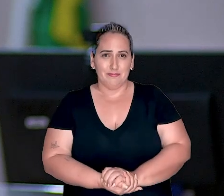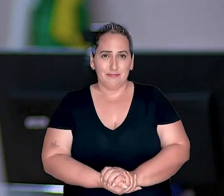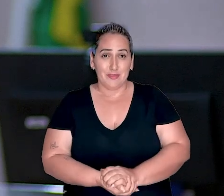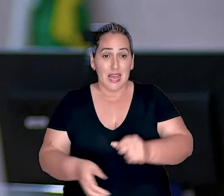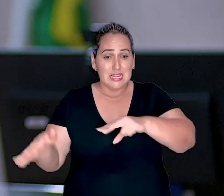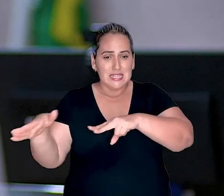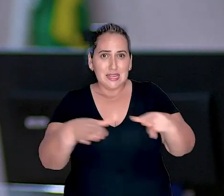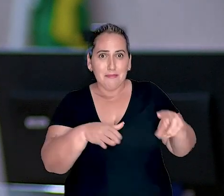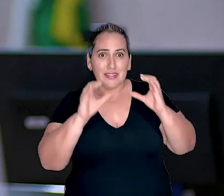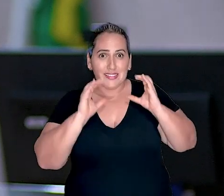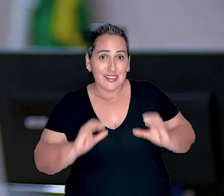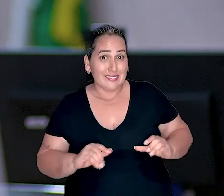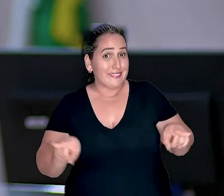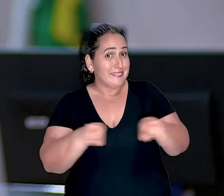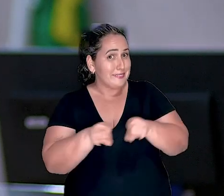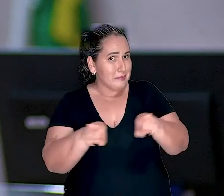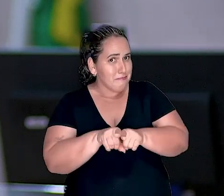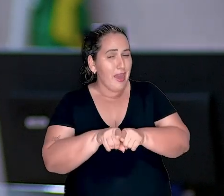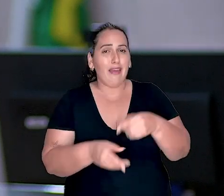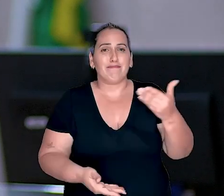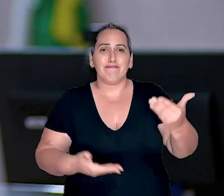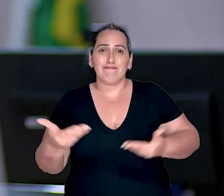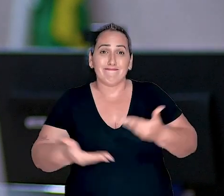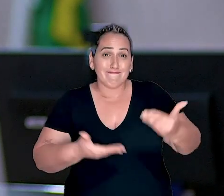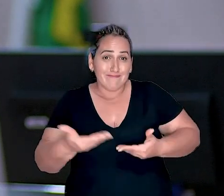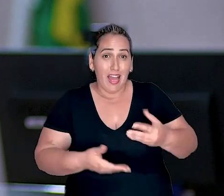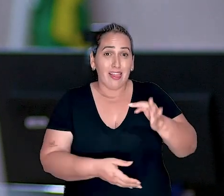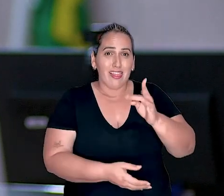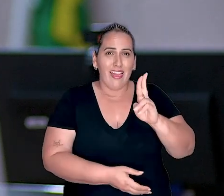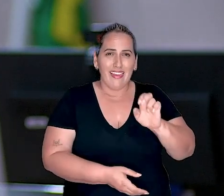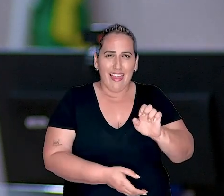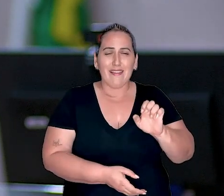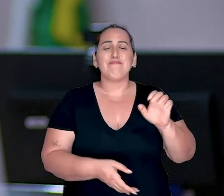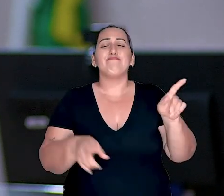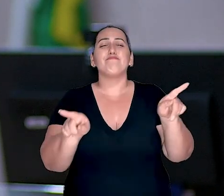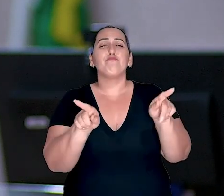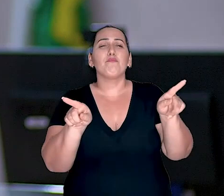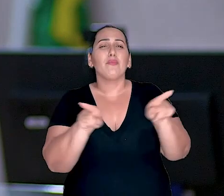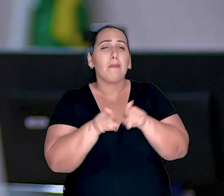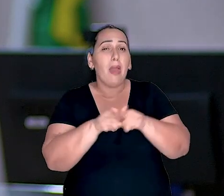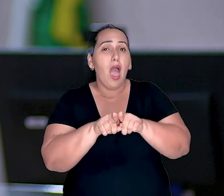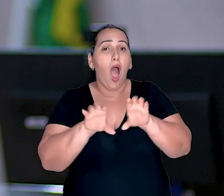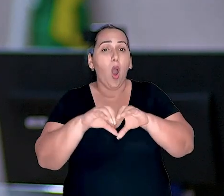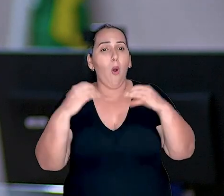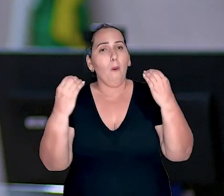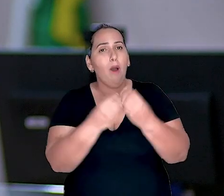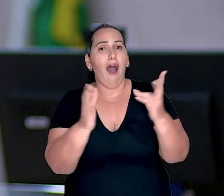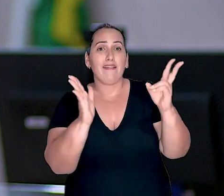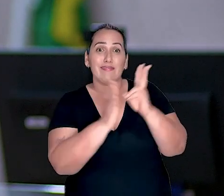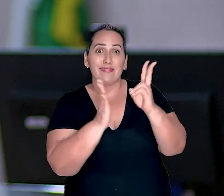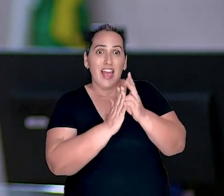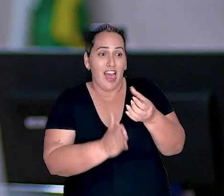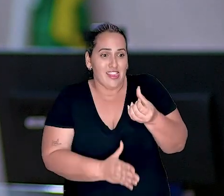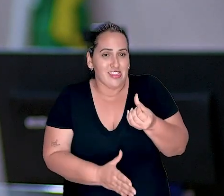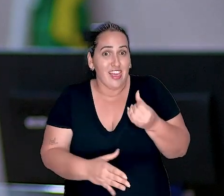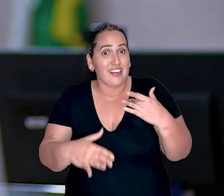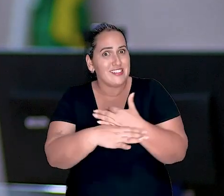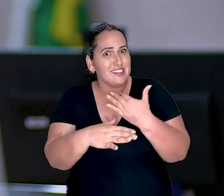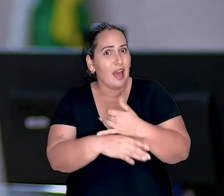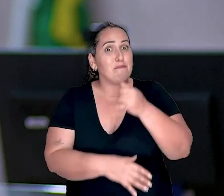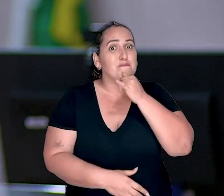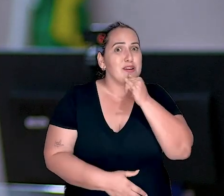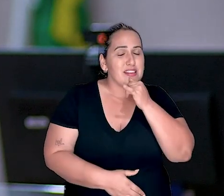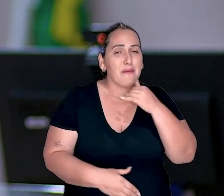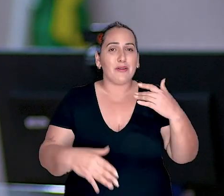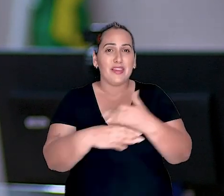A Semana Cidadã também levou os serviços do TRE a comunidades indígenas em seis municípios do Estado. Em João Câmara,